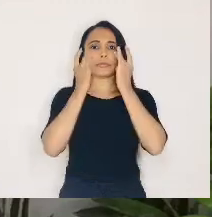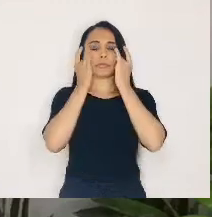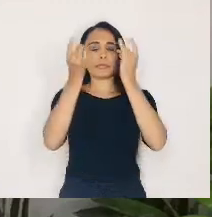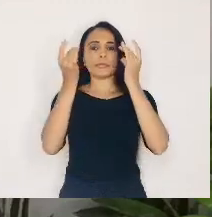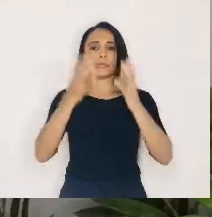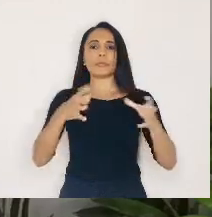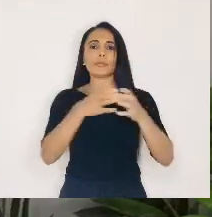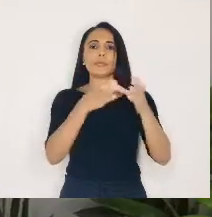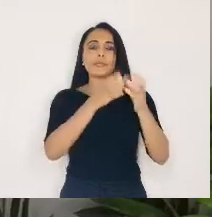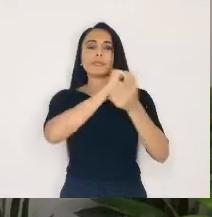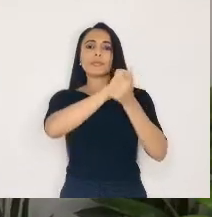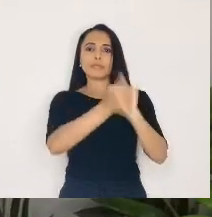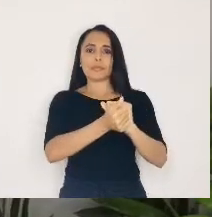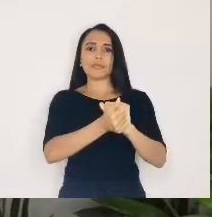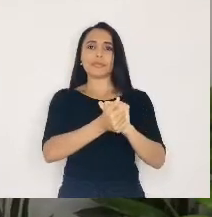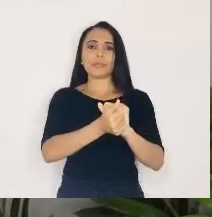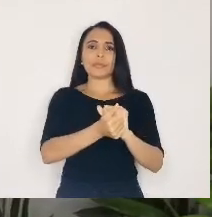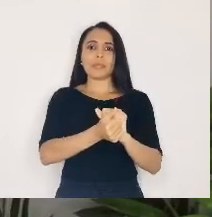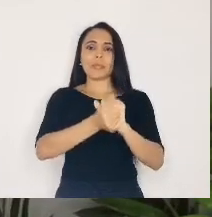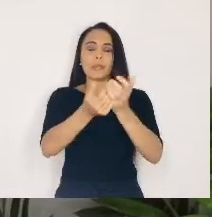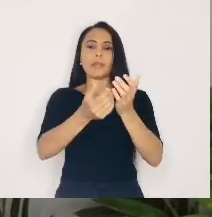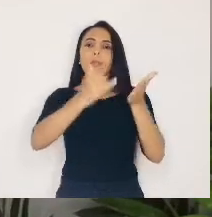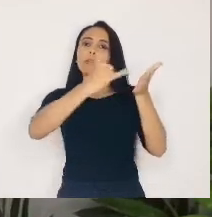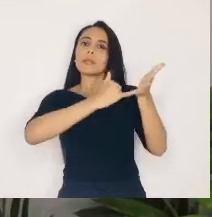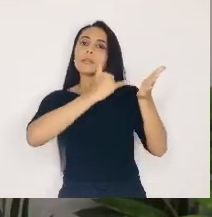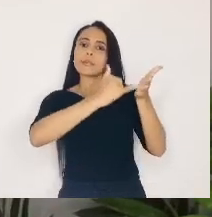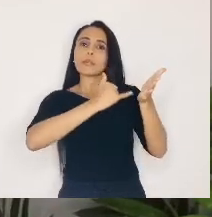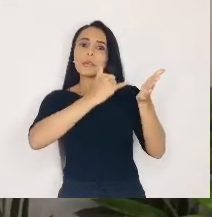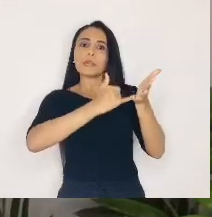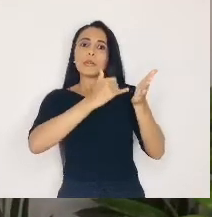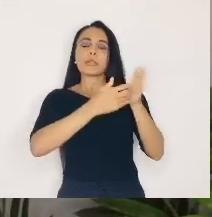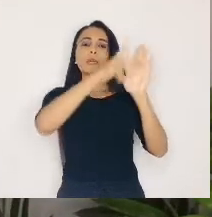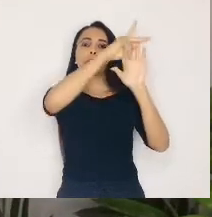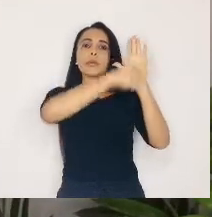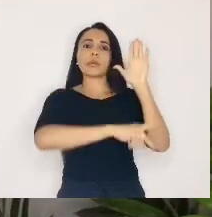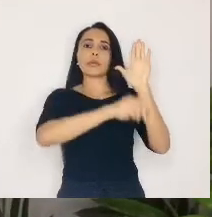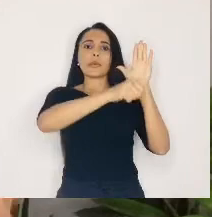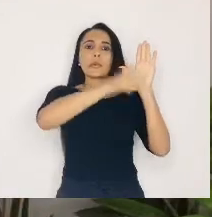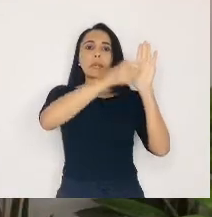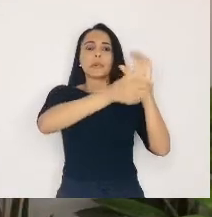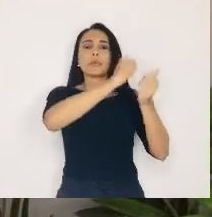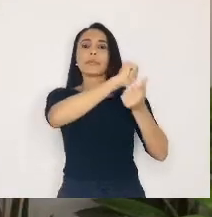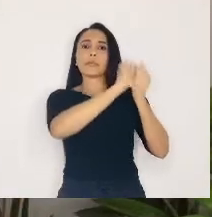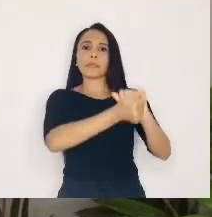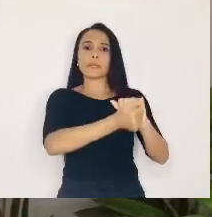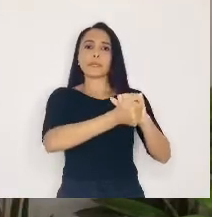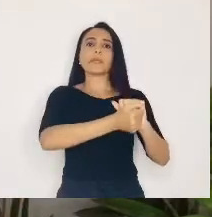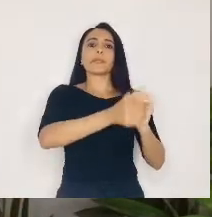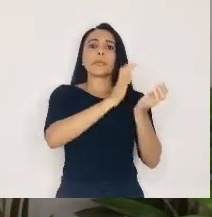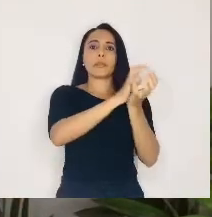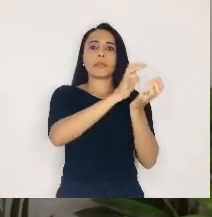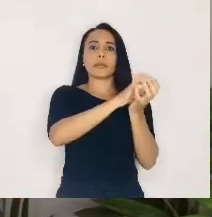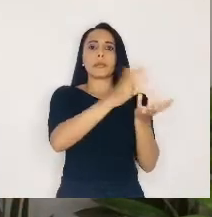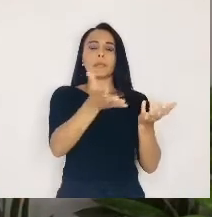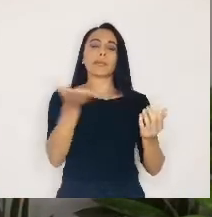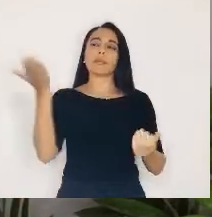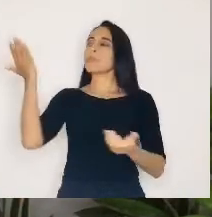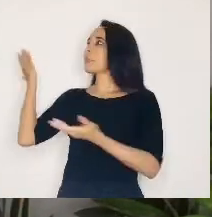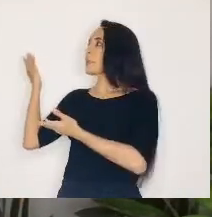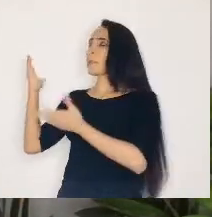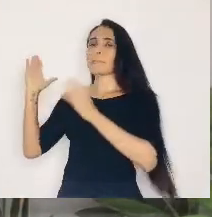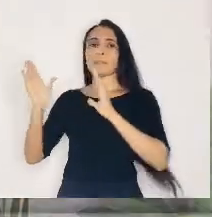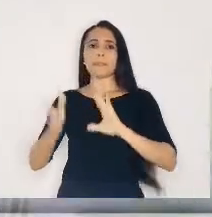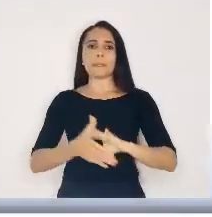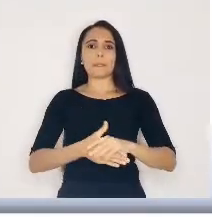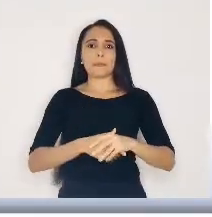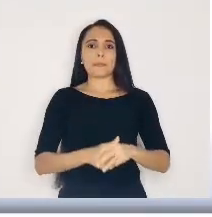Atenção, comunidade esportiva! Estão abertas inscrições para os programas Bolsa Atleta e Time Pernambuco. Confira!